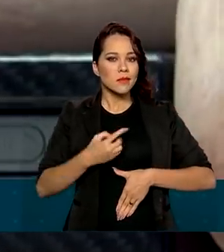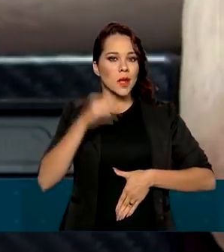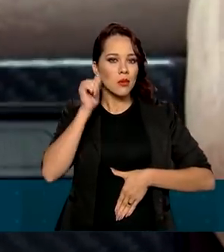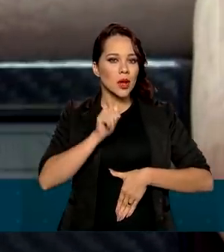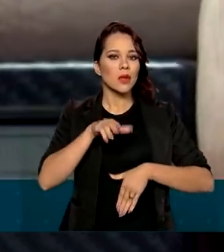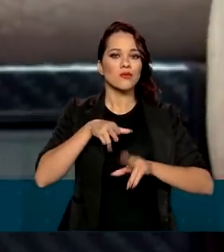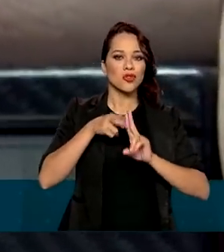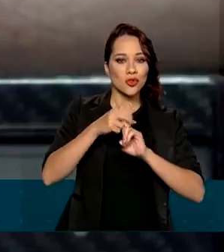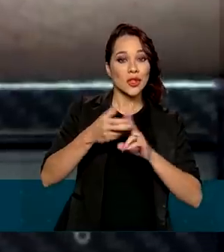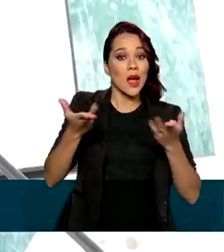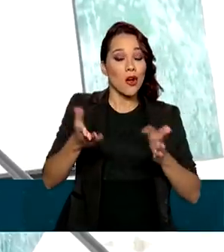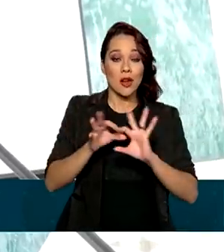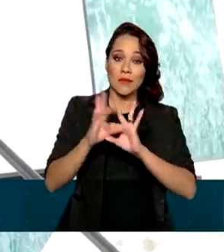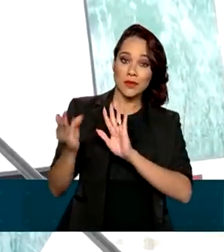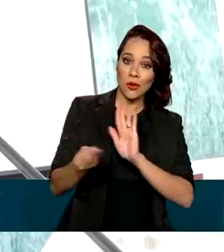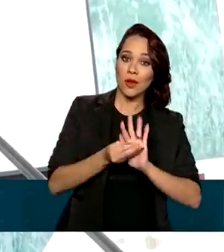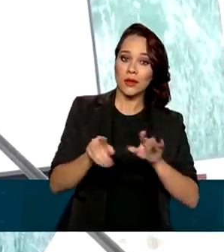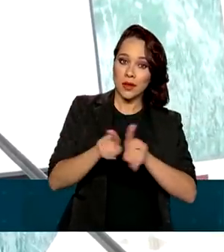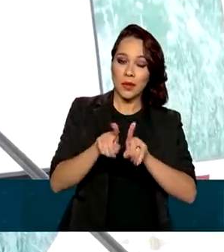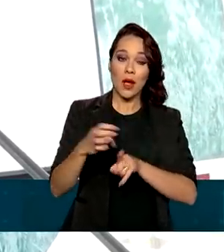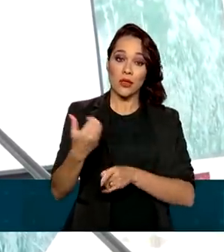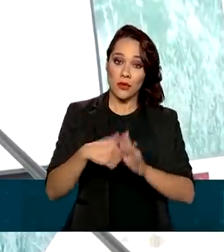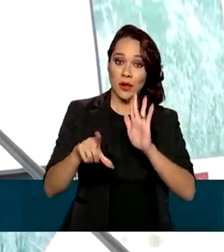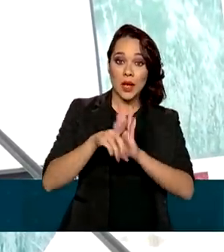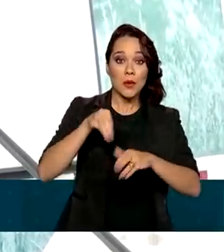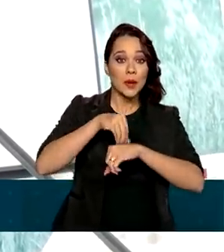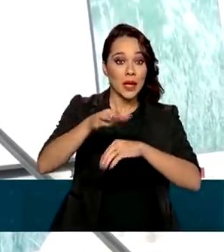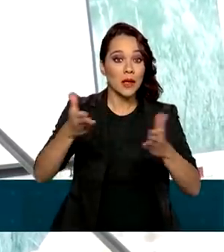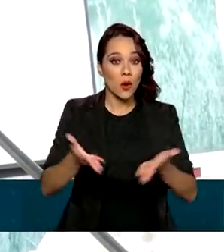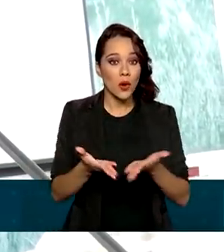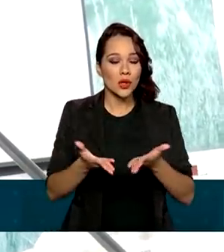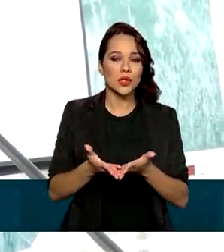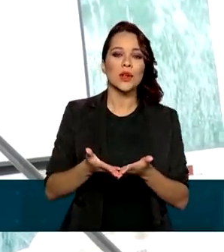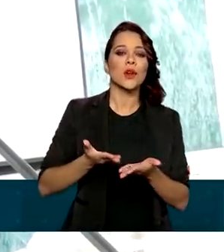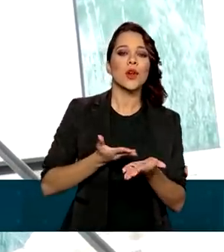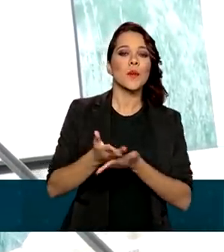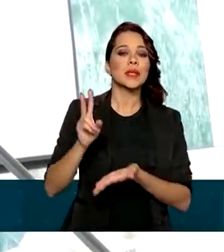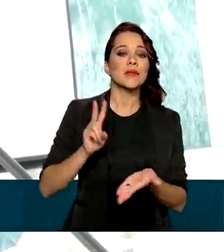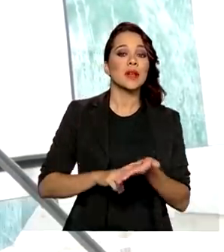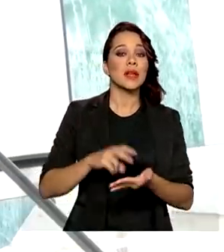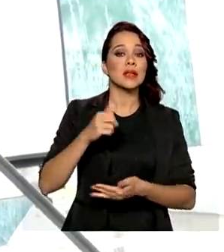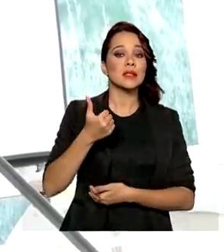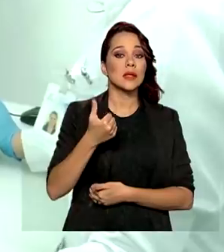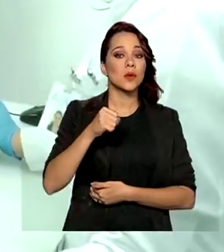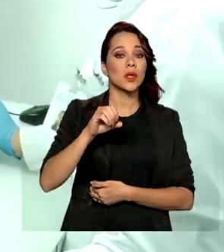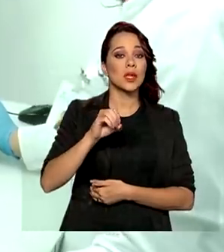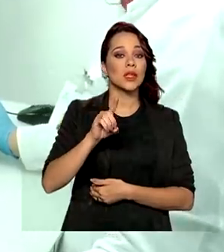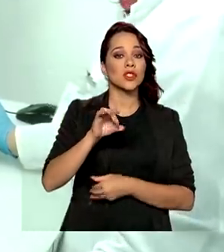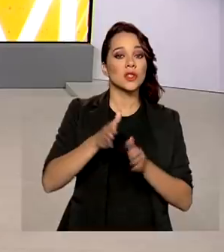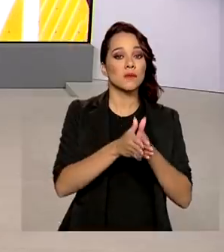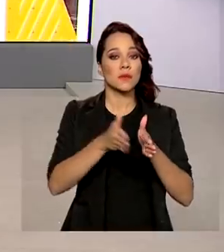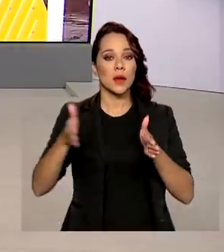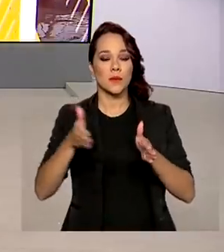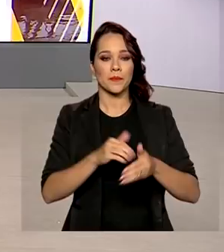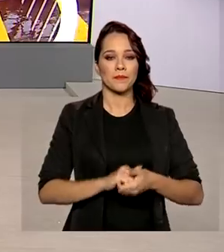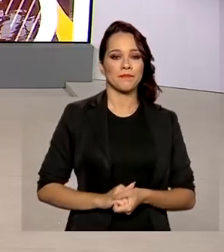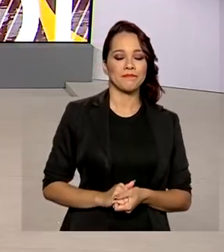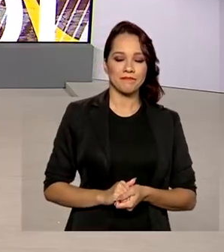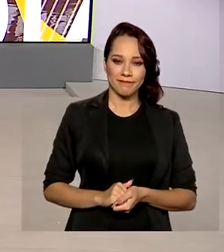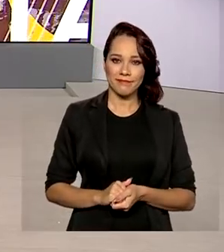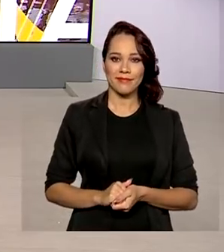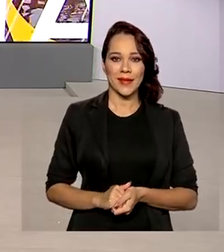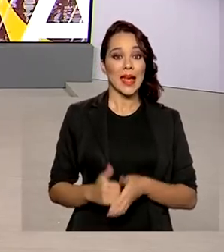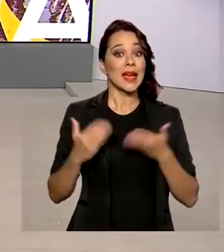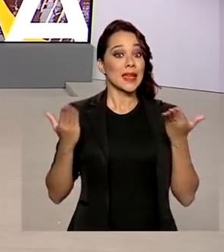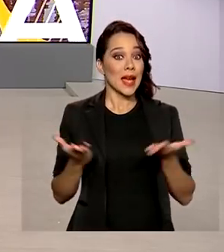no SUS e agora será incluído. A nova lei, publicada hoje, entra em vigor em 180 dias. E a partir